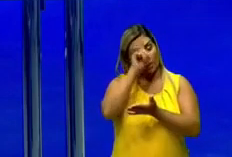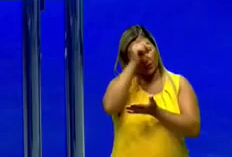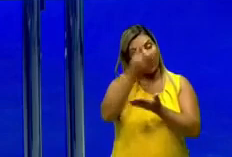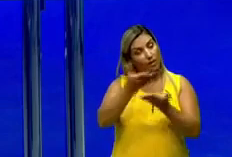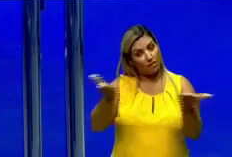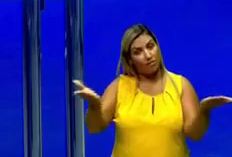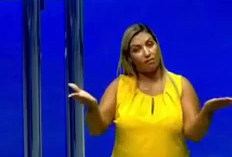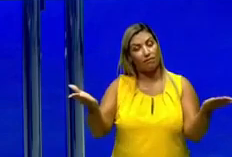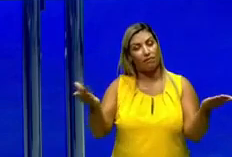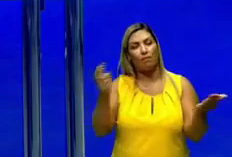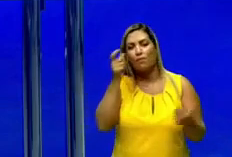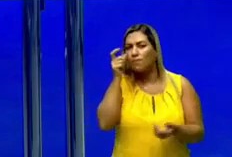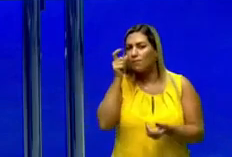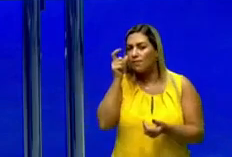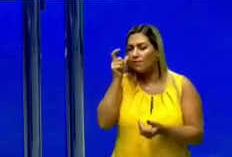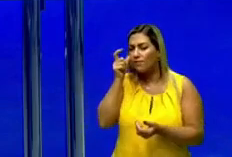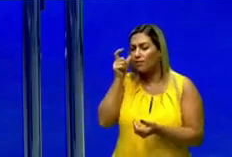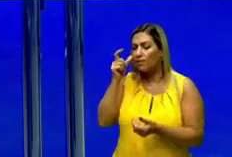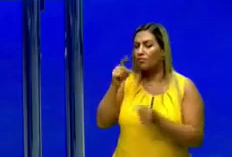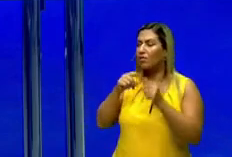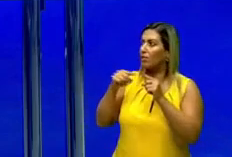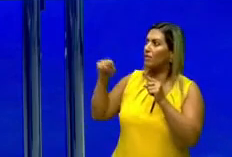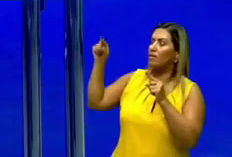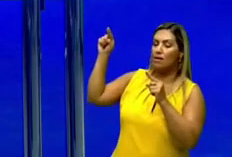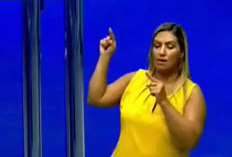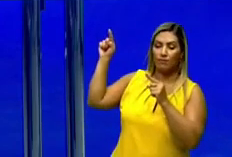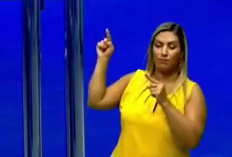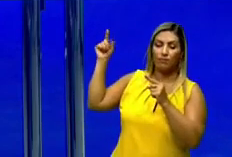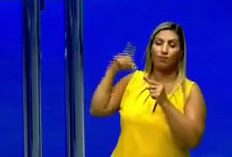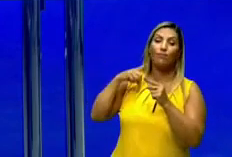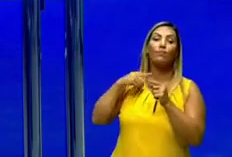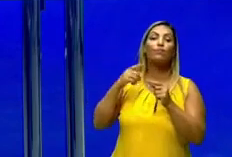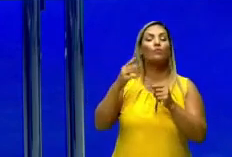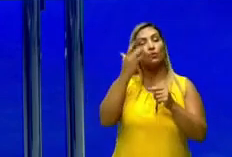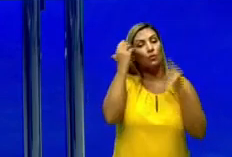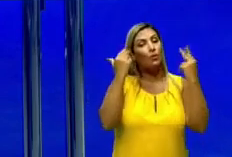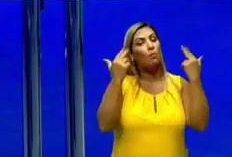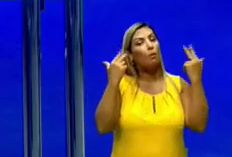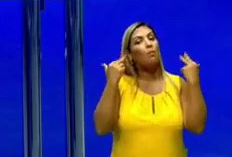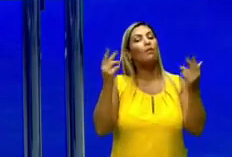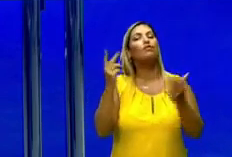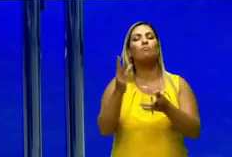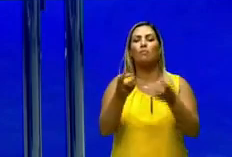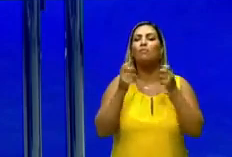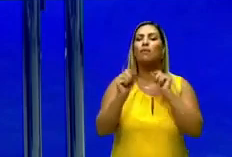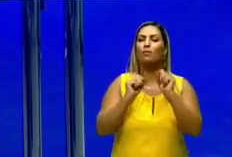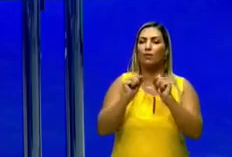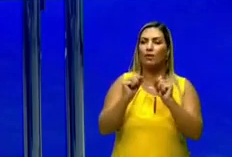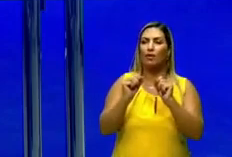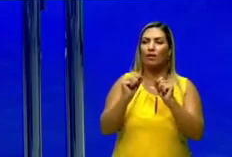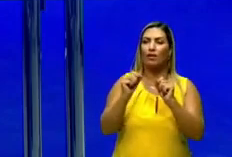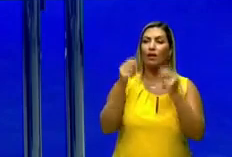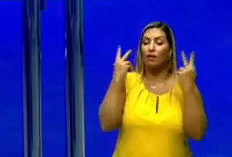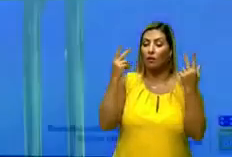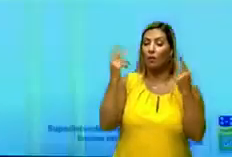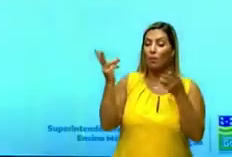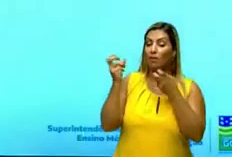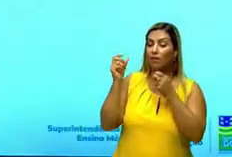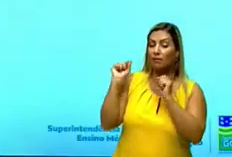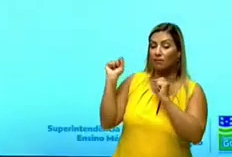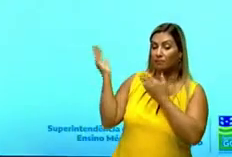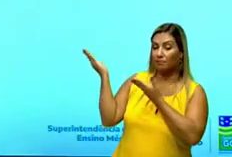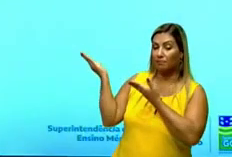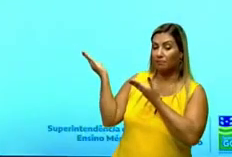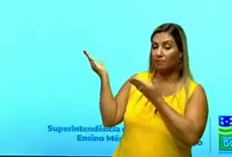E é claro que observando esses gráficos, o que que é mais comum de verificar? É comum verificar